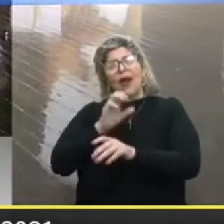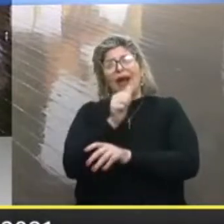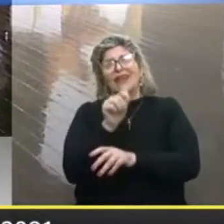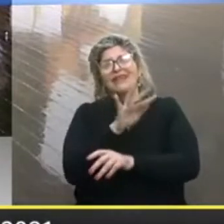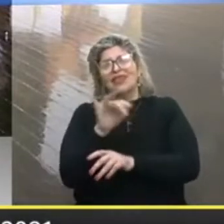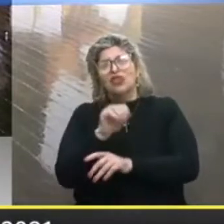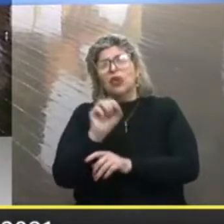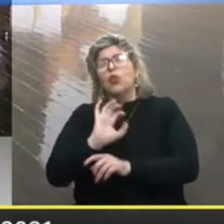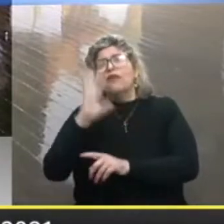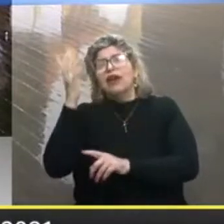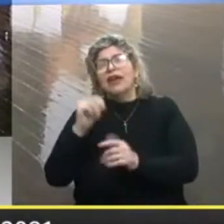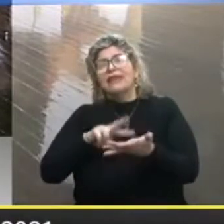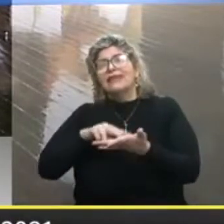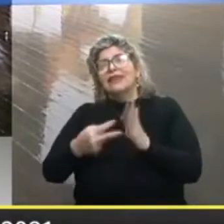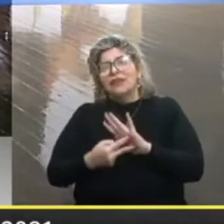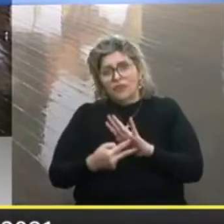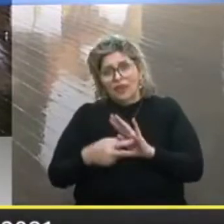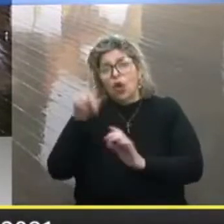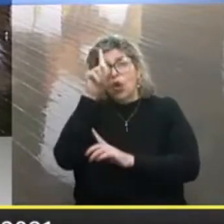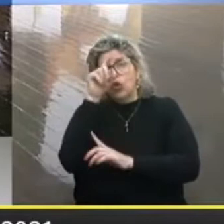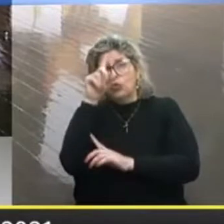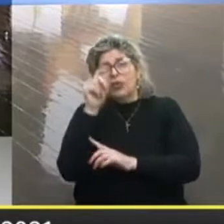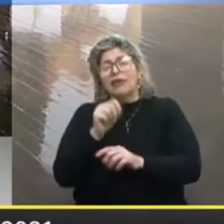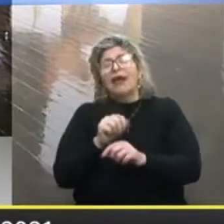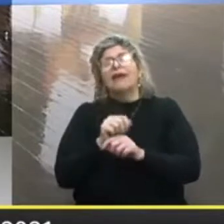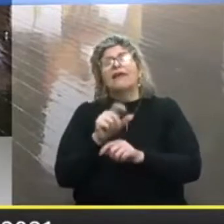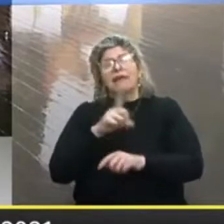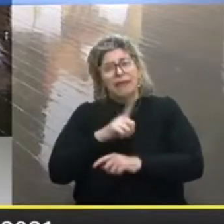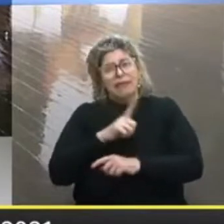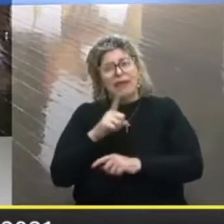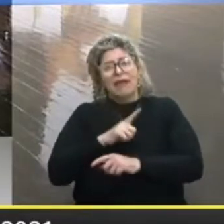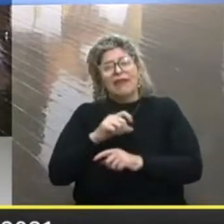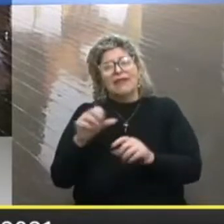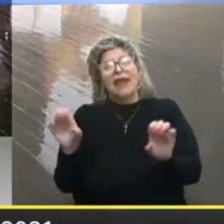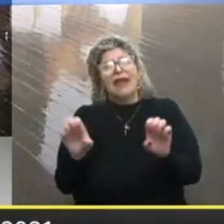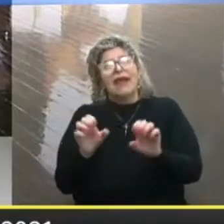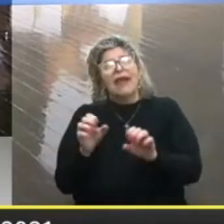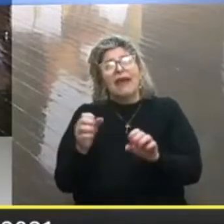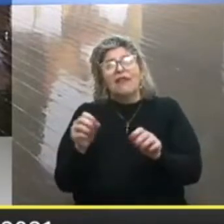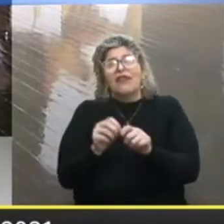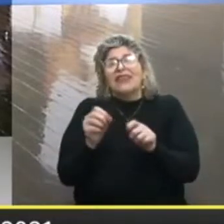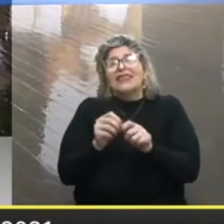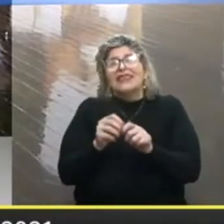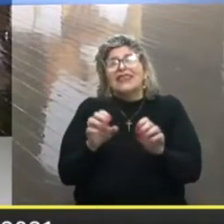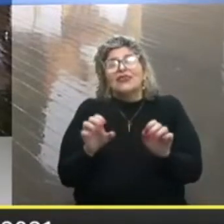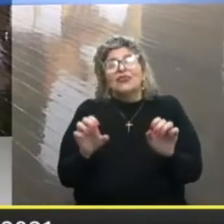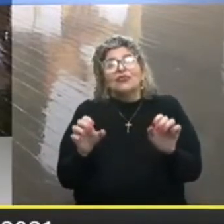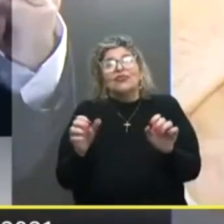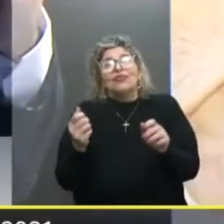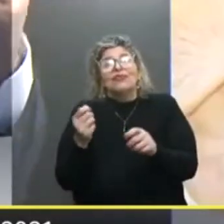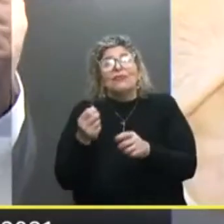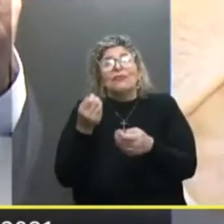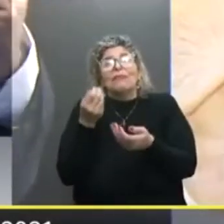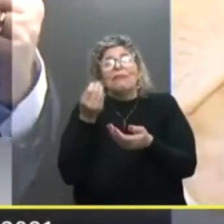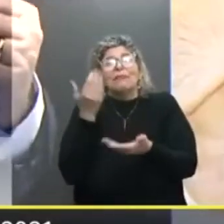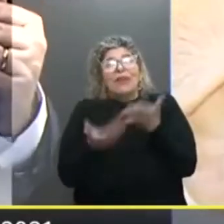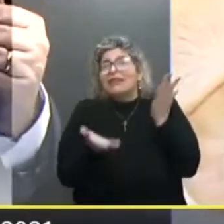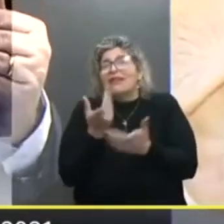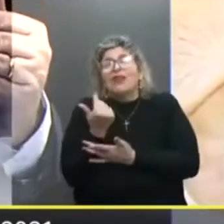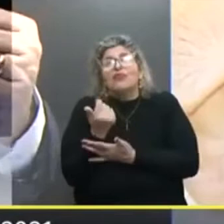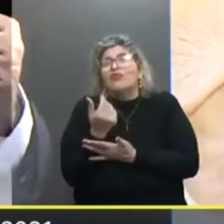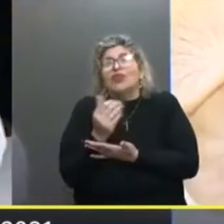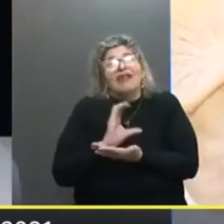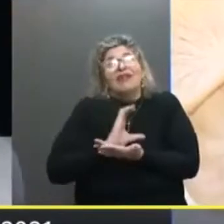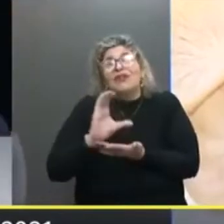Sobre o que Que vai significar Para o hospital Que muitas vezes Está se reconstruindo Perder os recursos Que ele imaginava